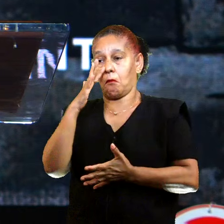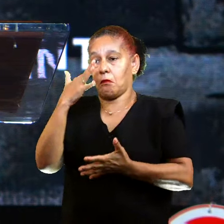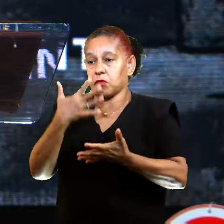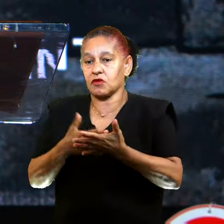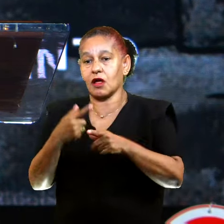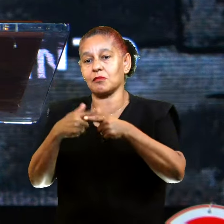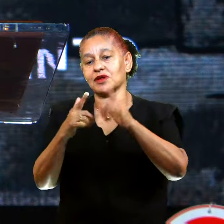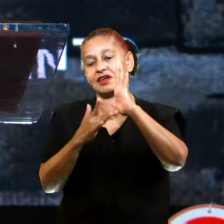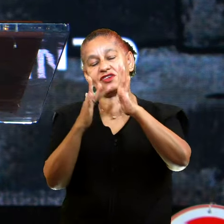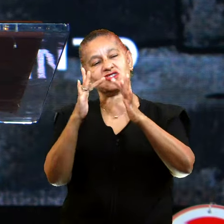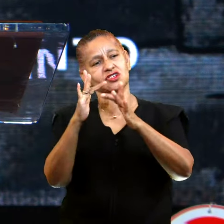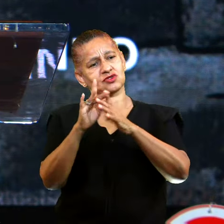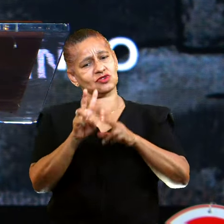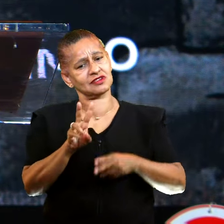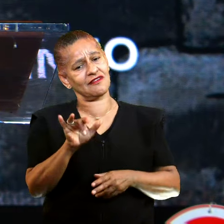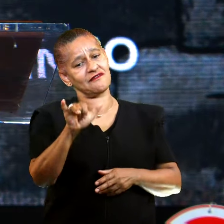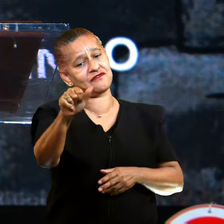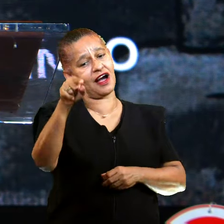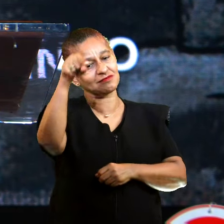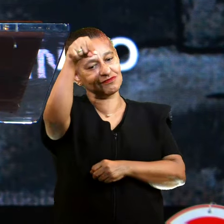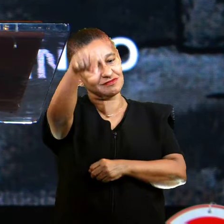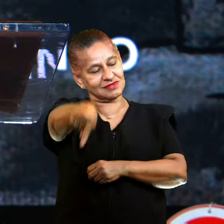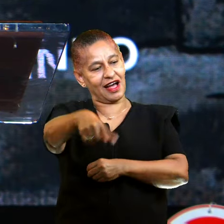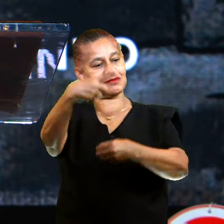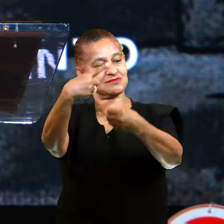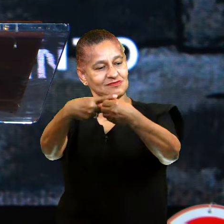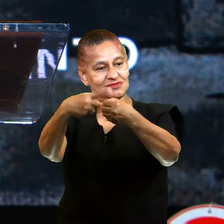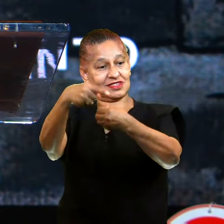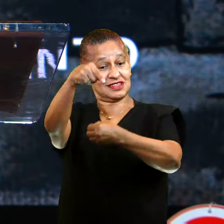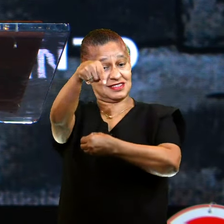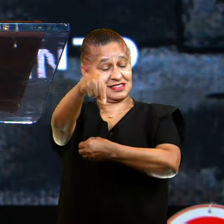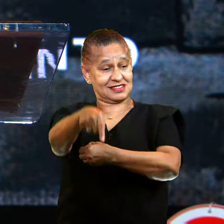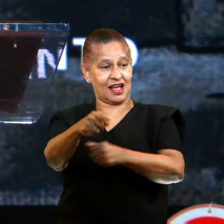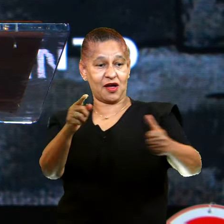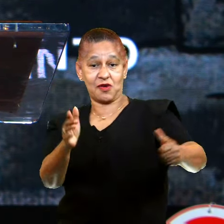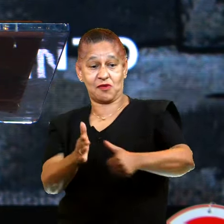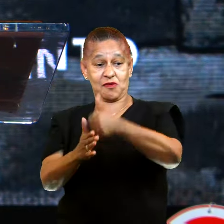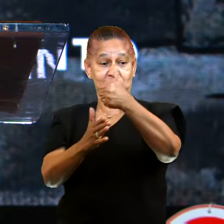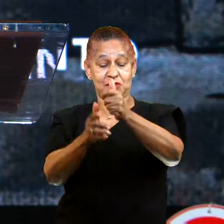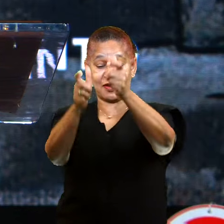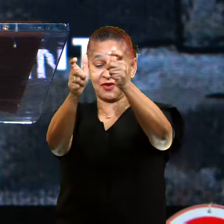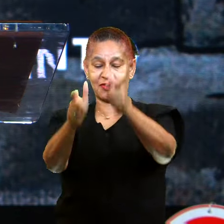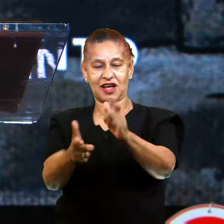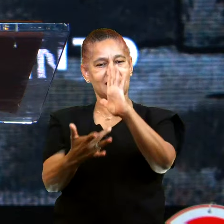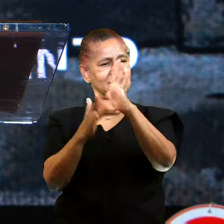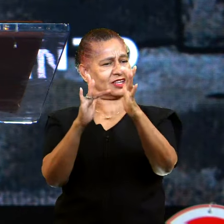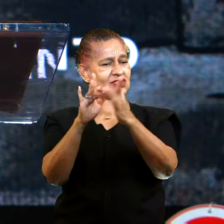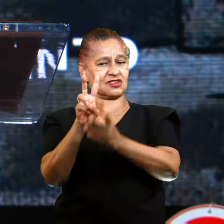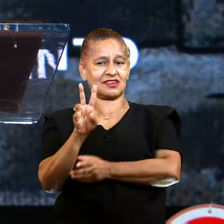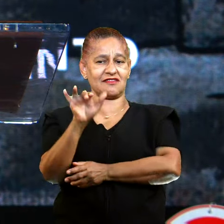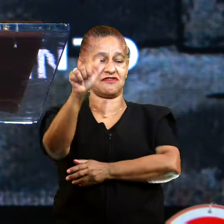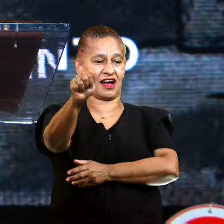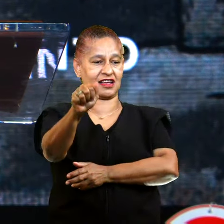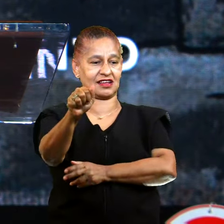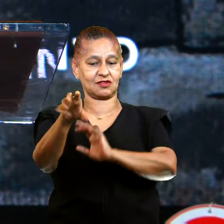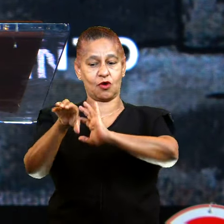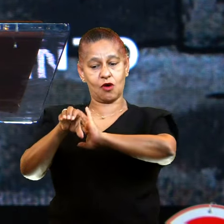porque Jesus visita aquela cidade. E o primeiro lugar que Jesus vai, ele vai no sepulcro.